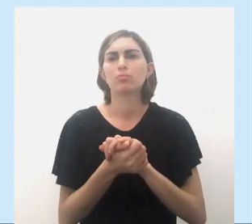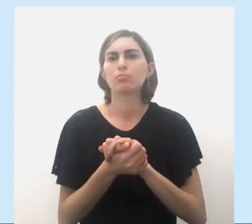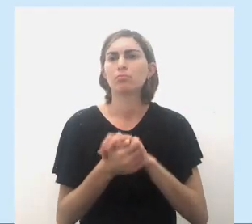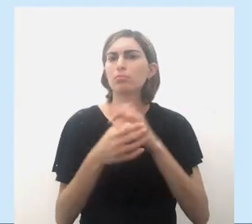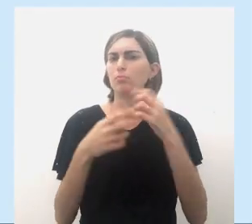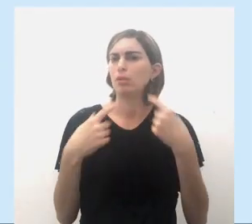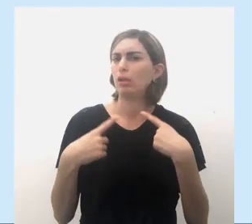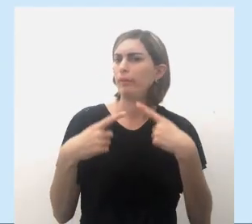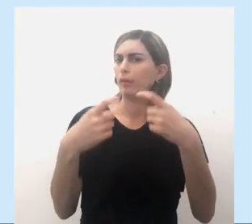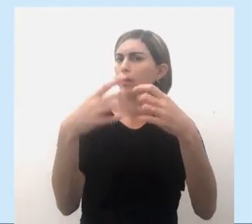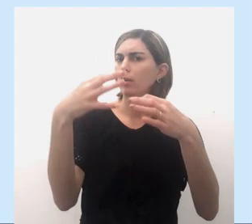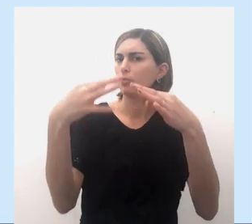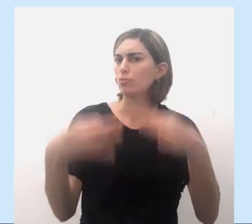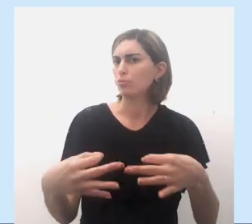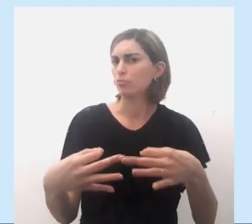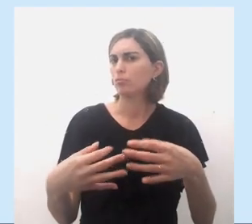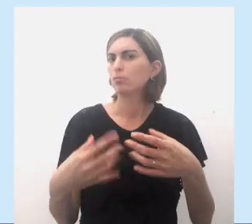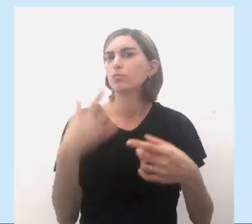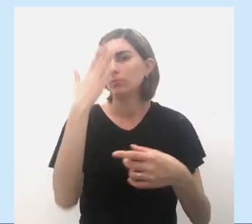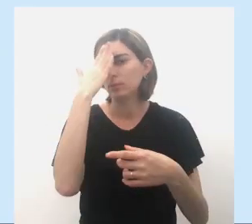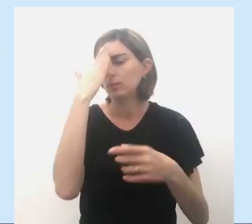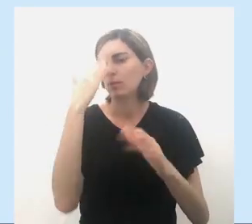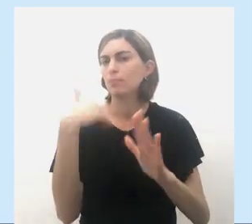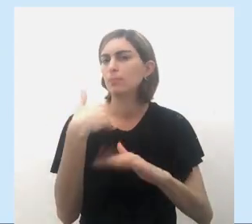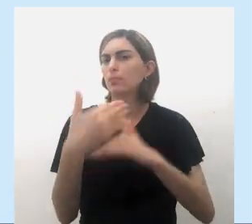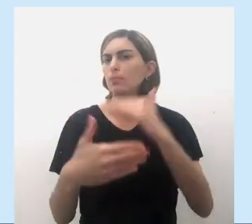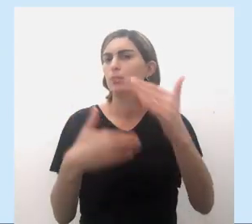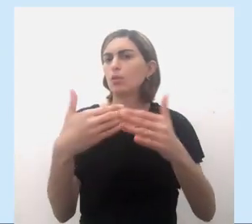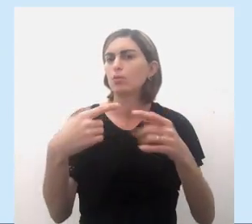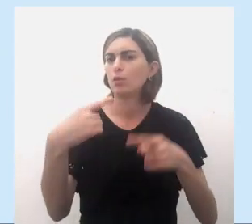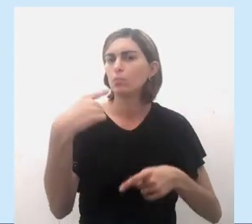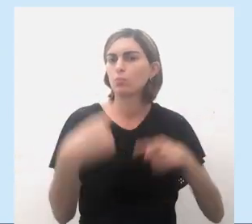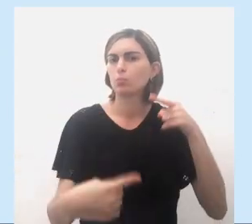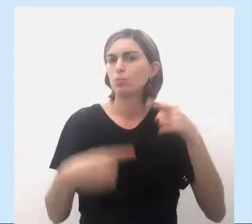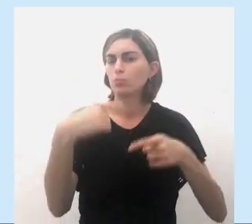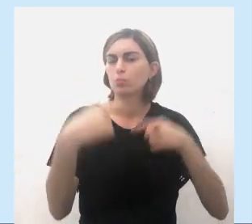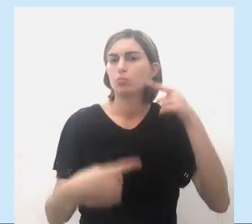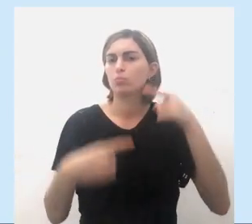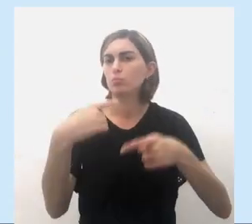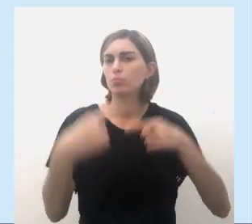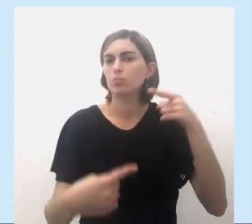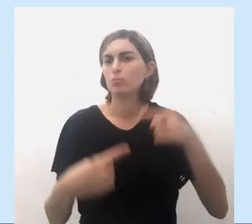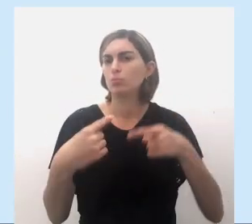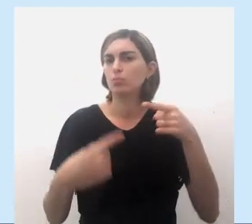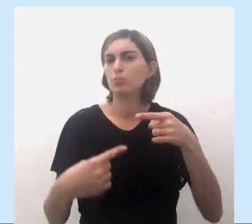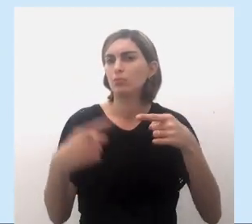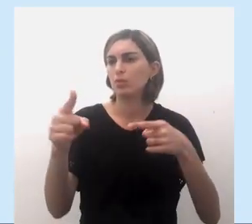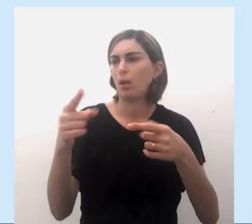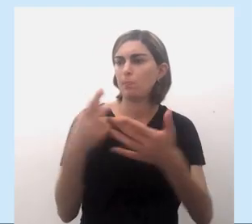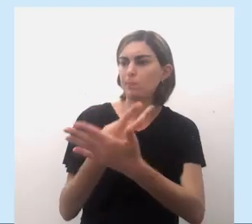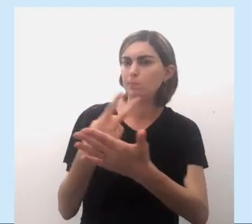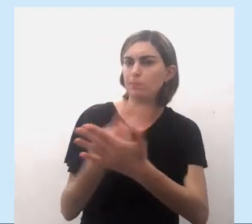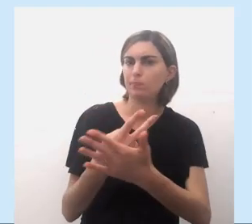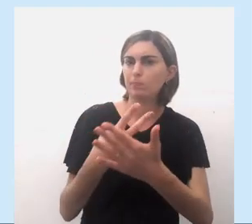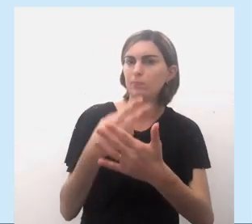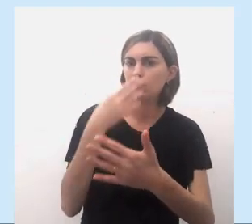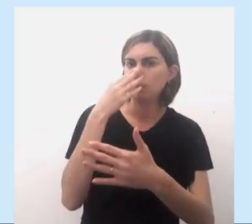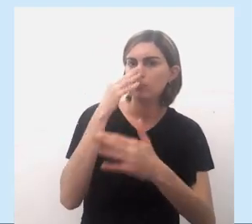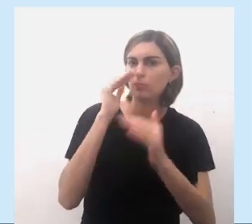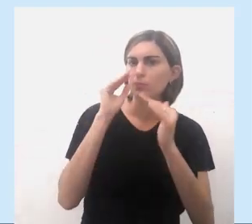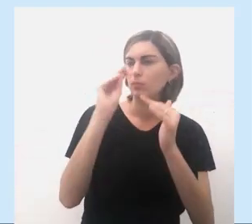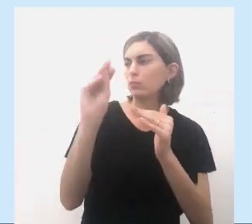Então, sabemos que a guerra justa é aquele processo de combate aos infiéis,